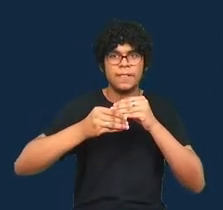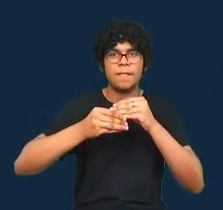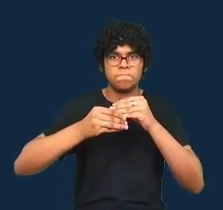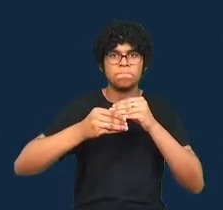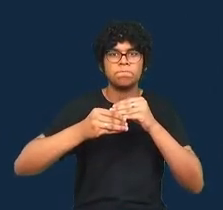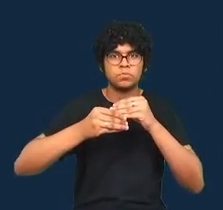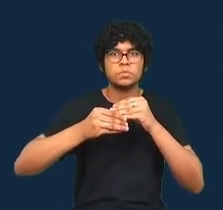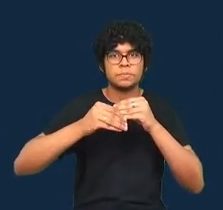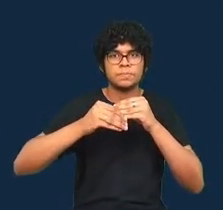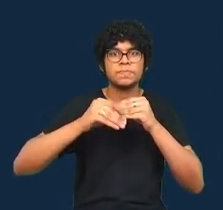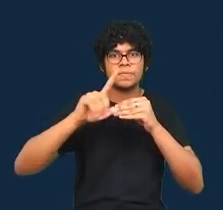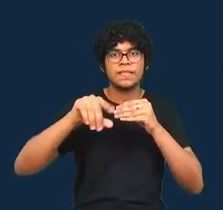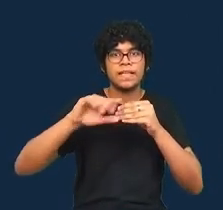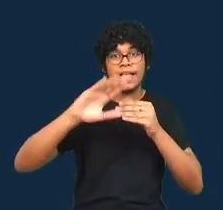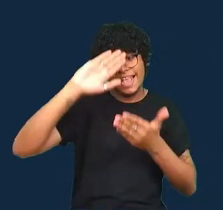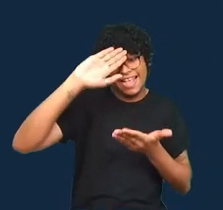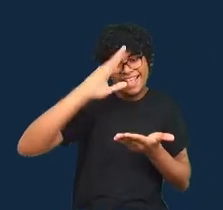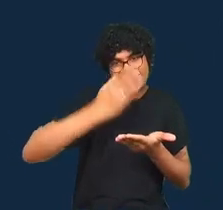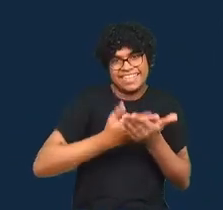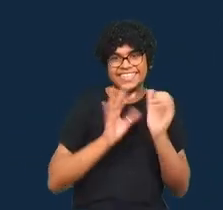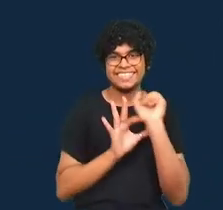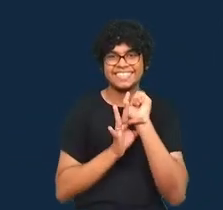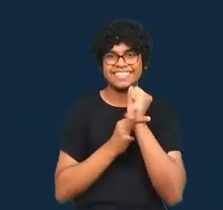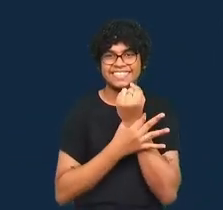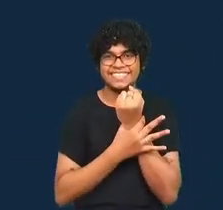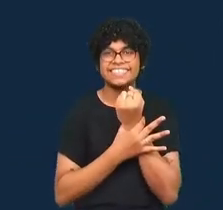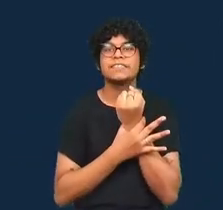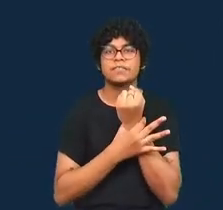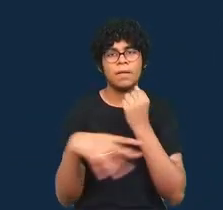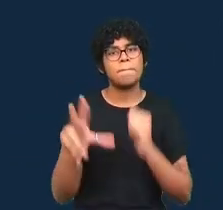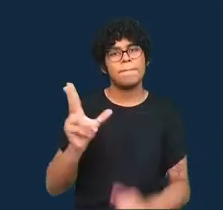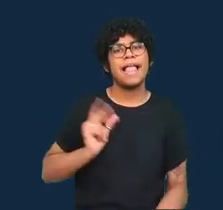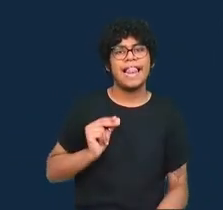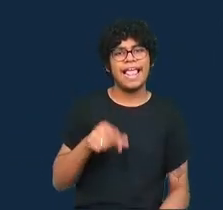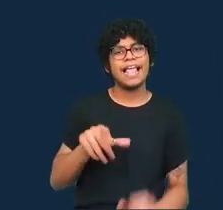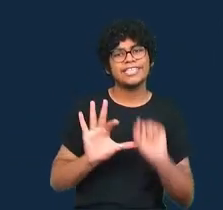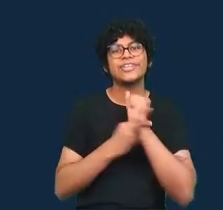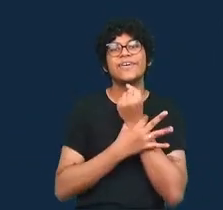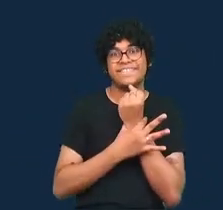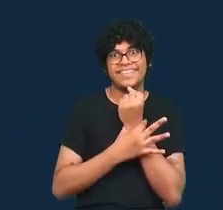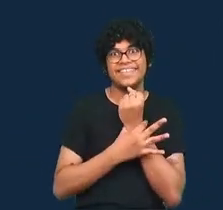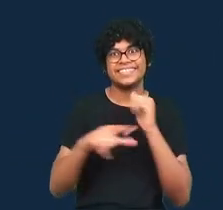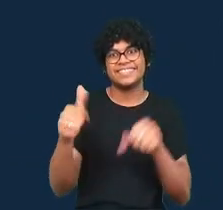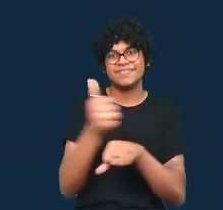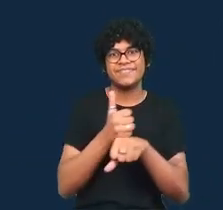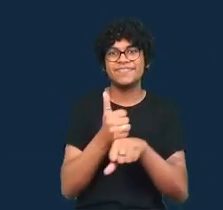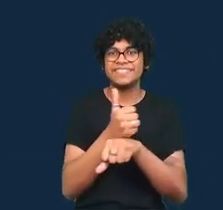uma autoconfiança compreensível e bem merecida dessa profissão